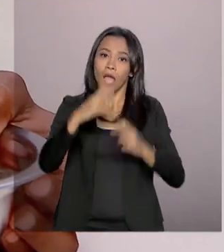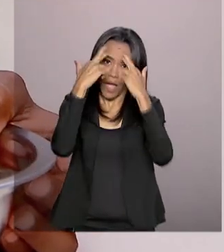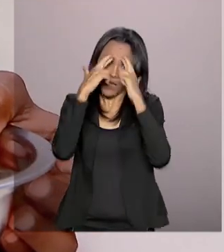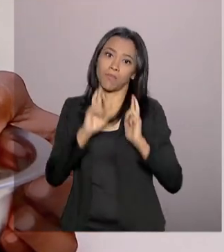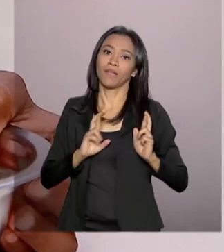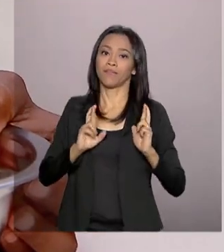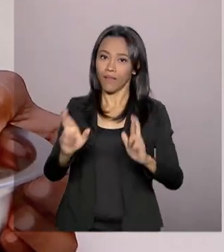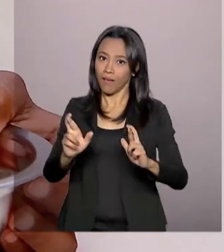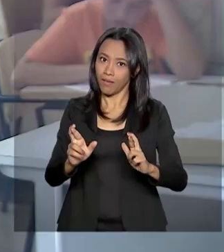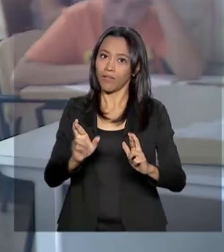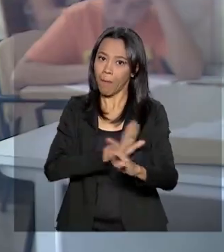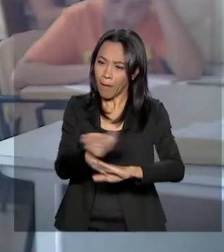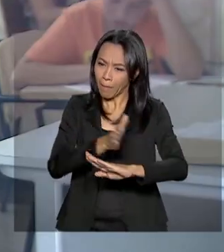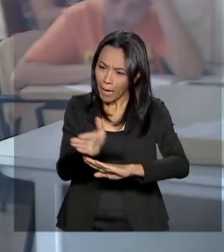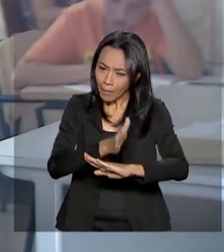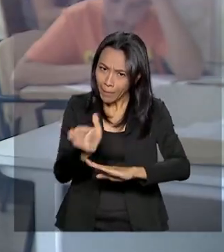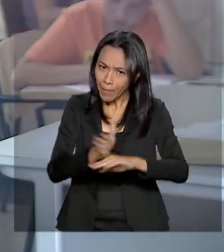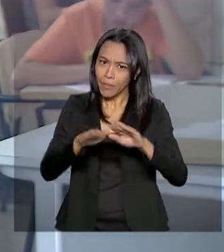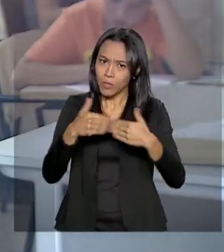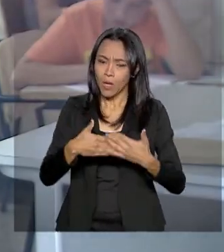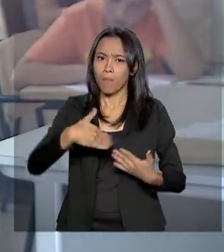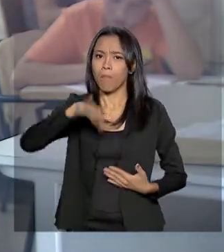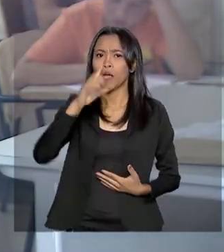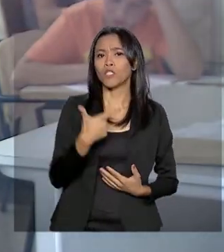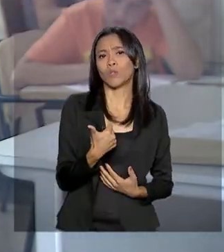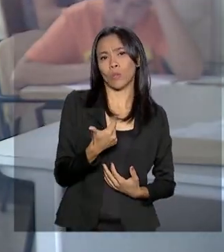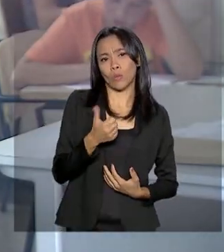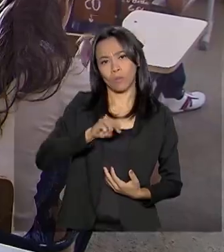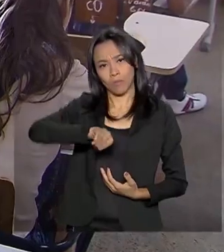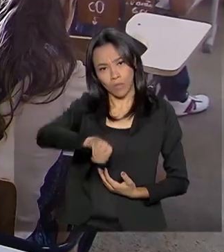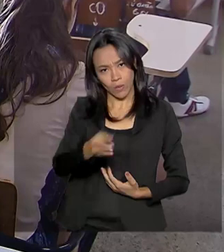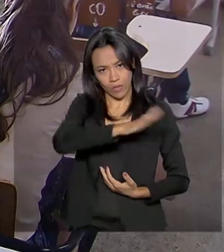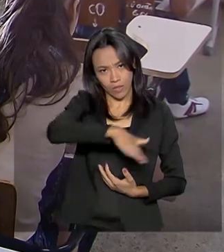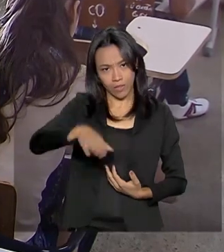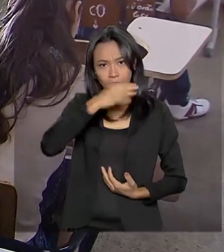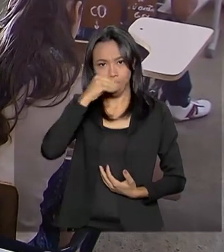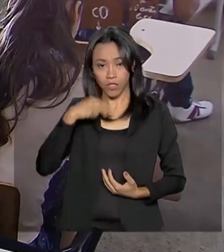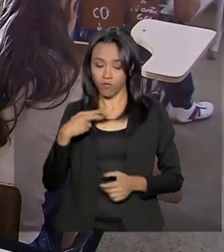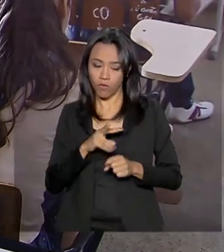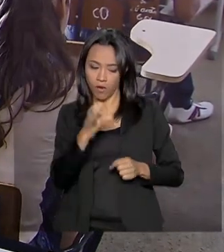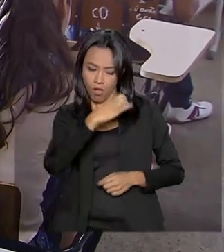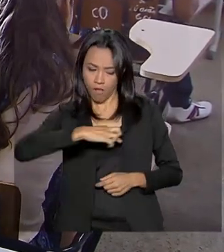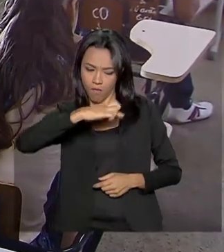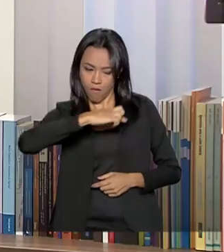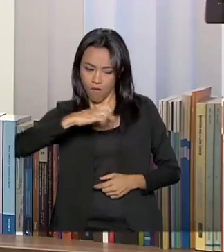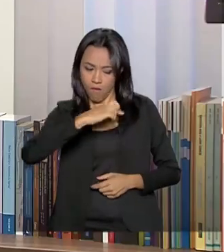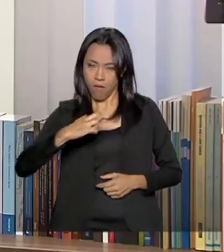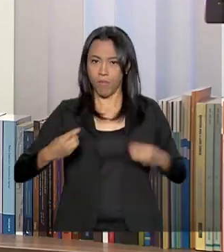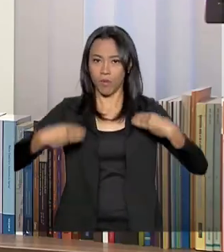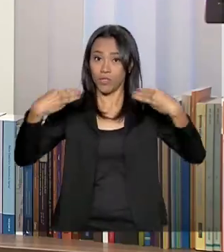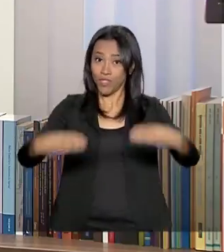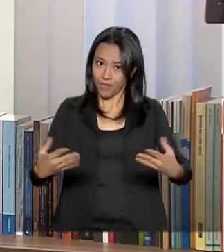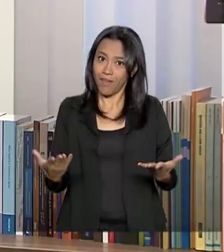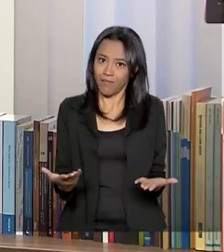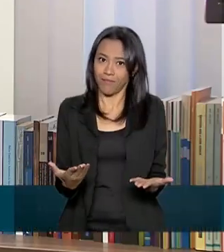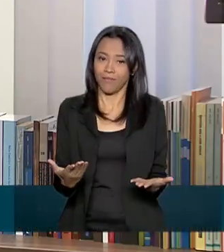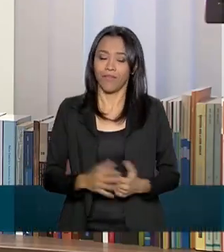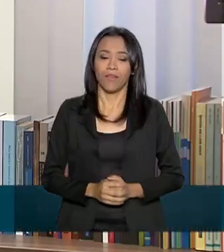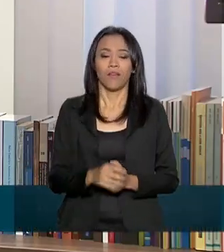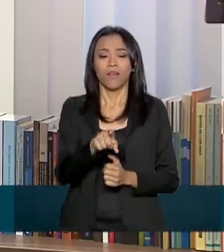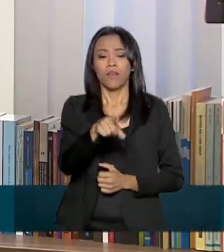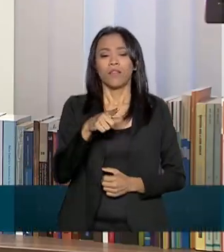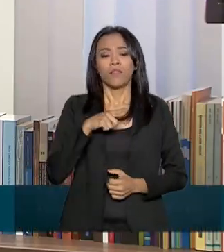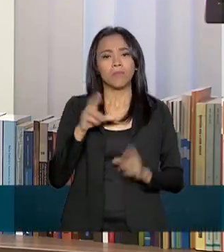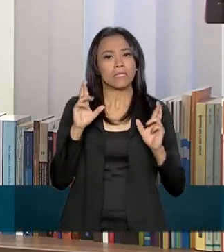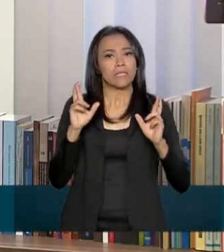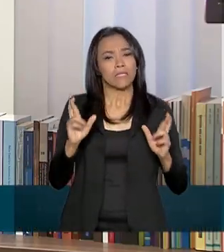obrigatória. Mais de 12 milhões de crianças e adolescentes foram monitorados pelo Ministério. Temos a expectativa de, ao longo do